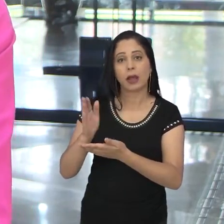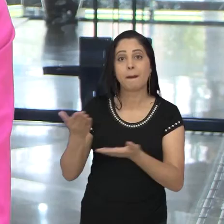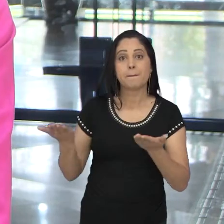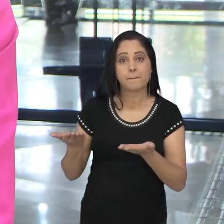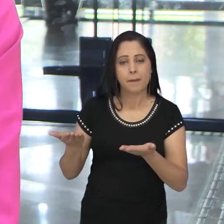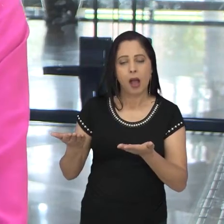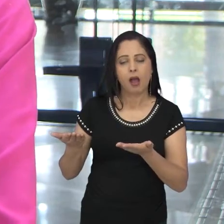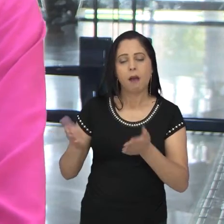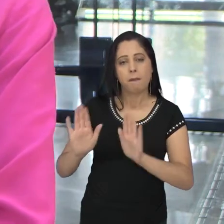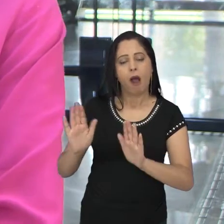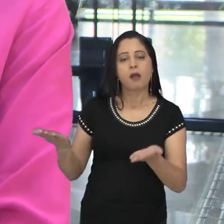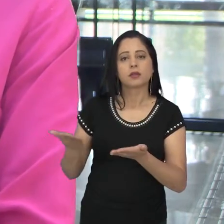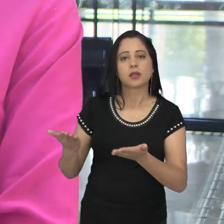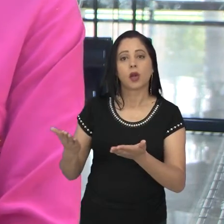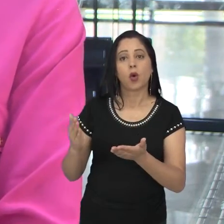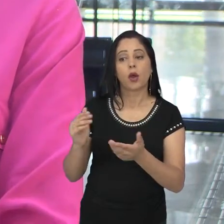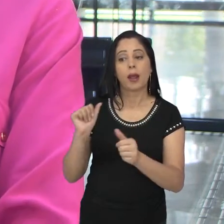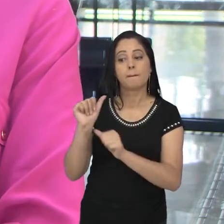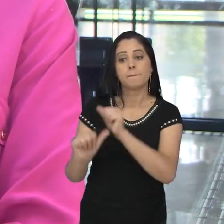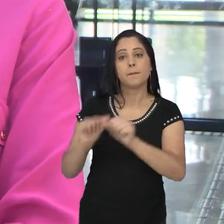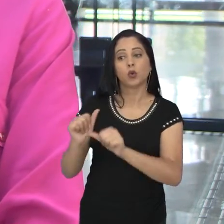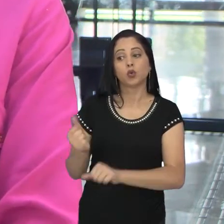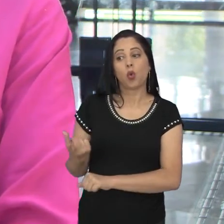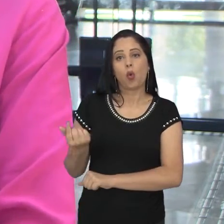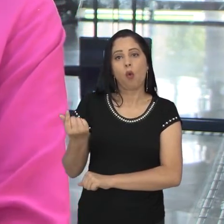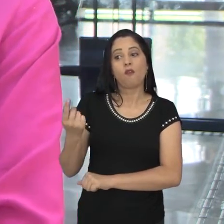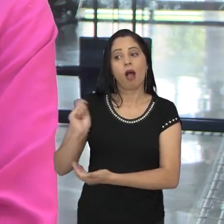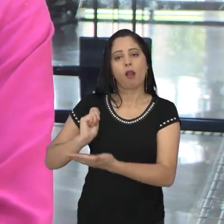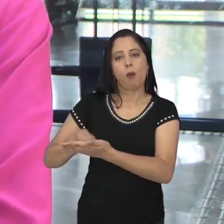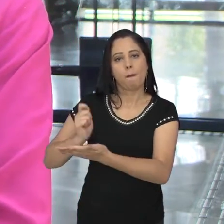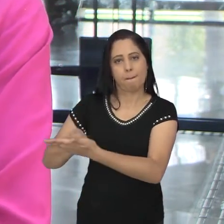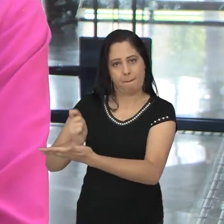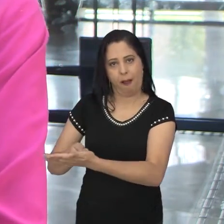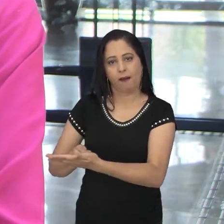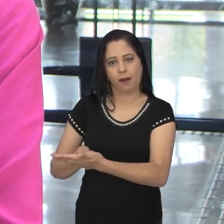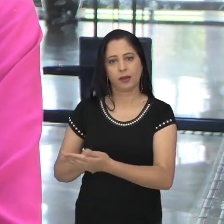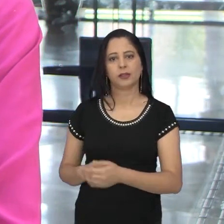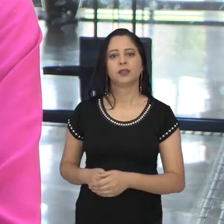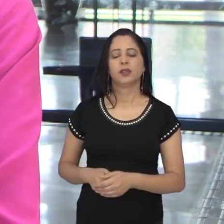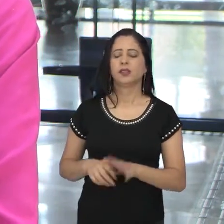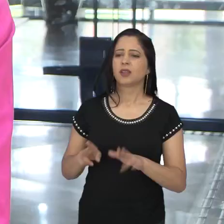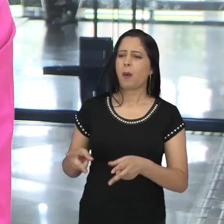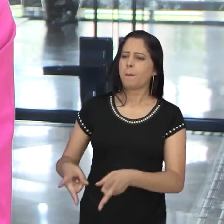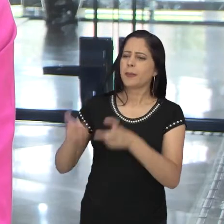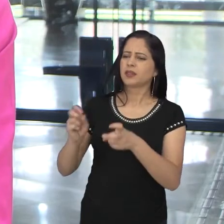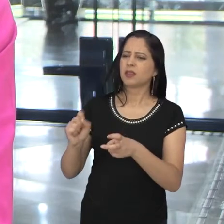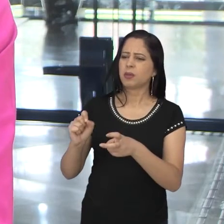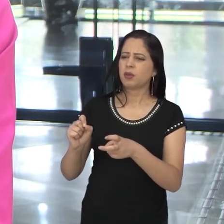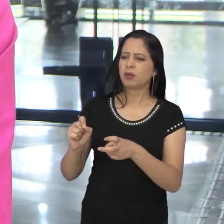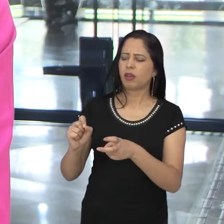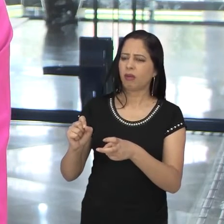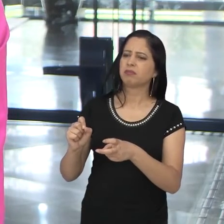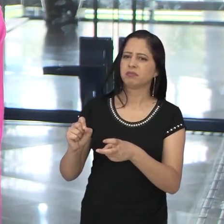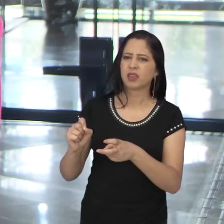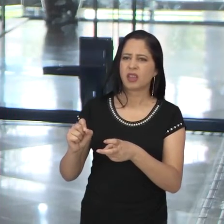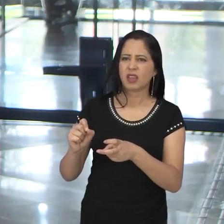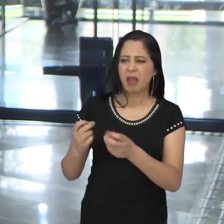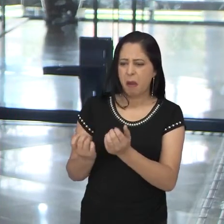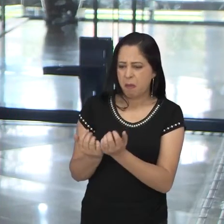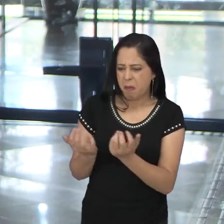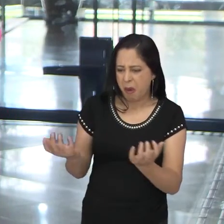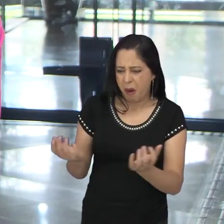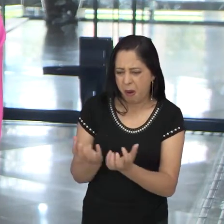atualizando os valores das multas, que é sobre as queimadas. Nós estamos vendo que a única coisa que está